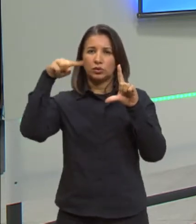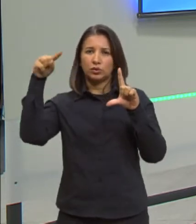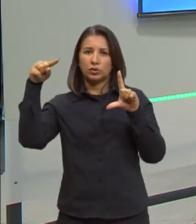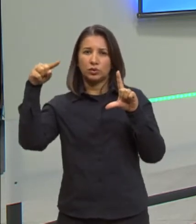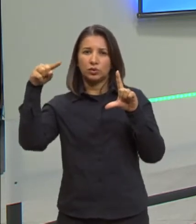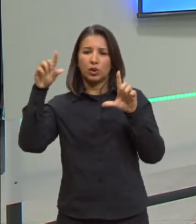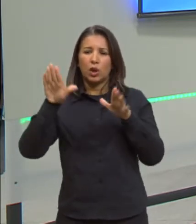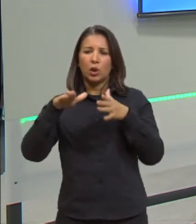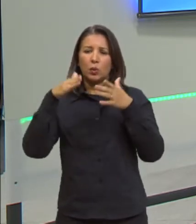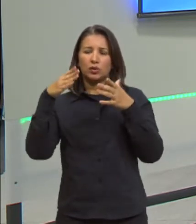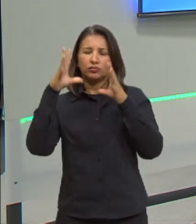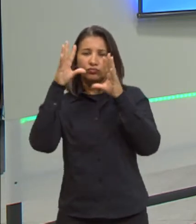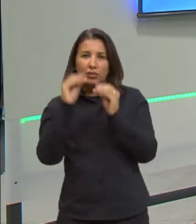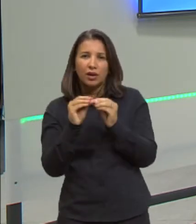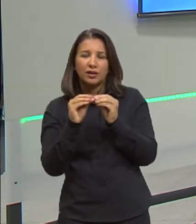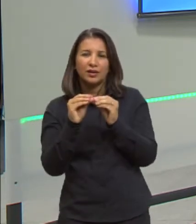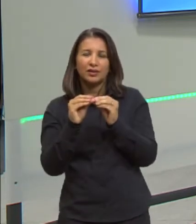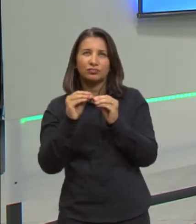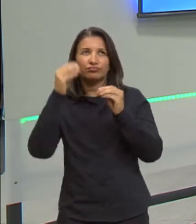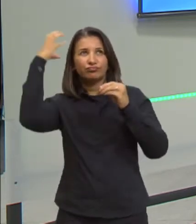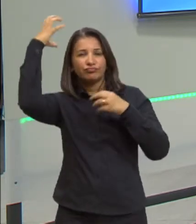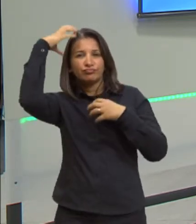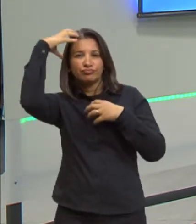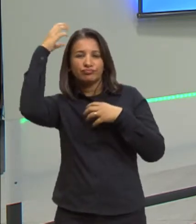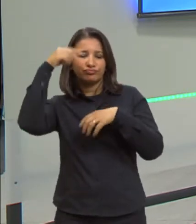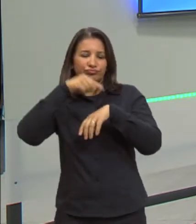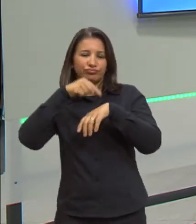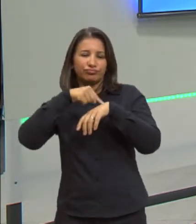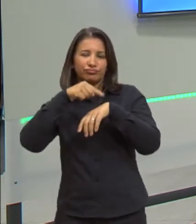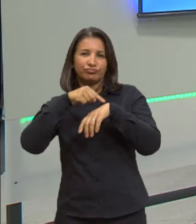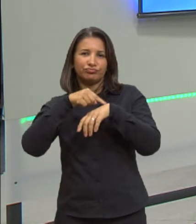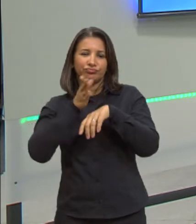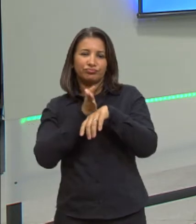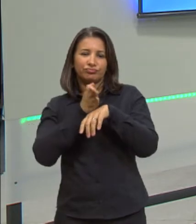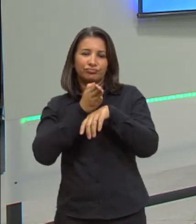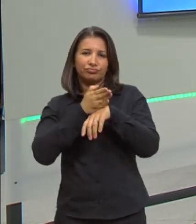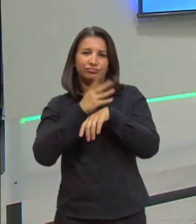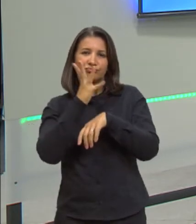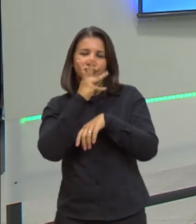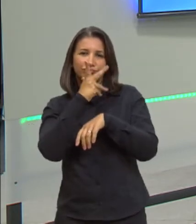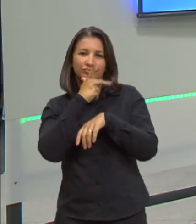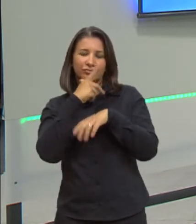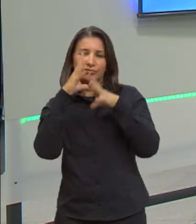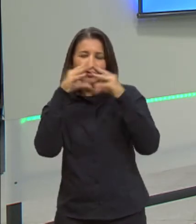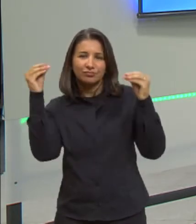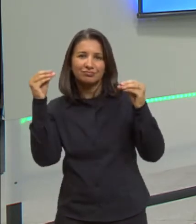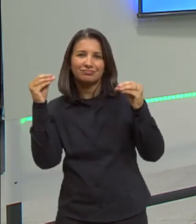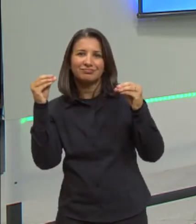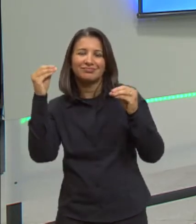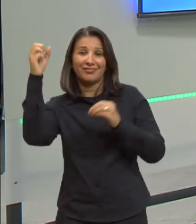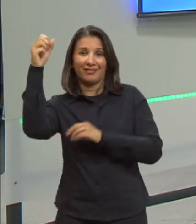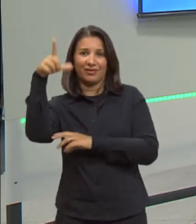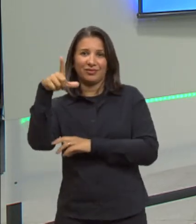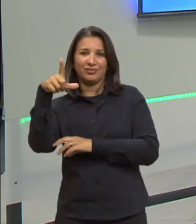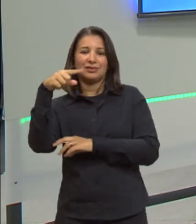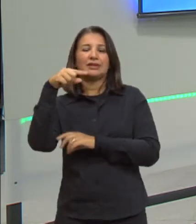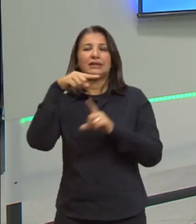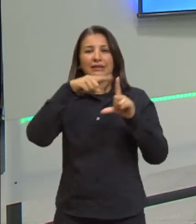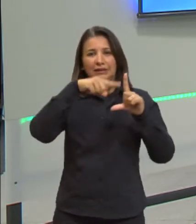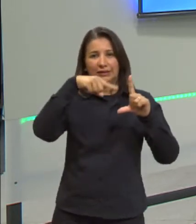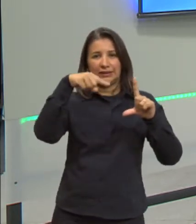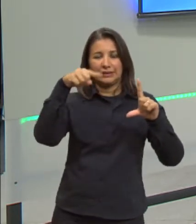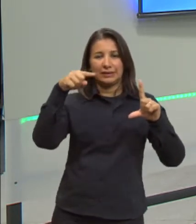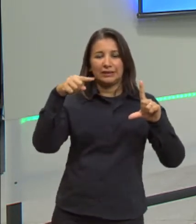chuveiro, esses disjuntores, eles estão também feitos com lâminas bimetálicas também, e onde passa a corrente excessiva,